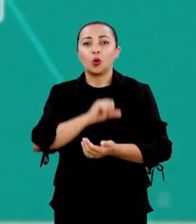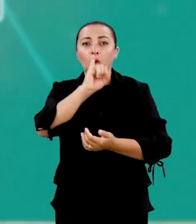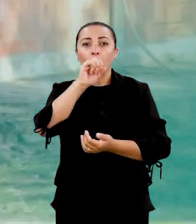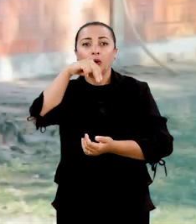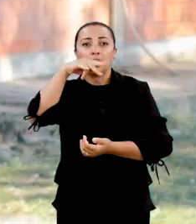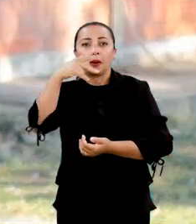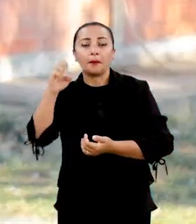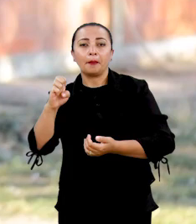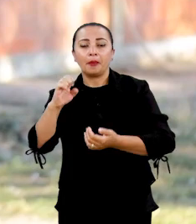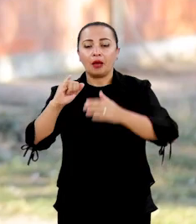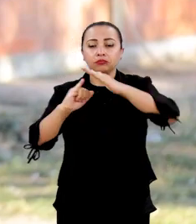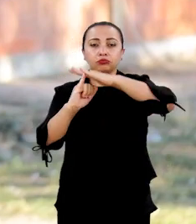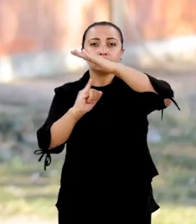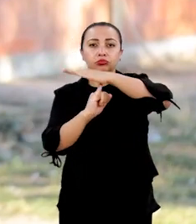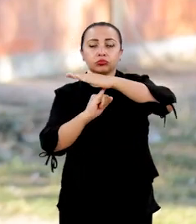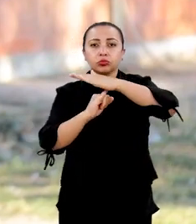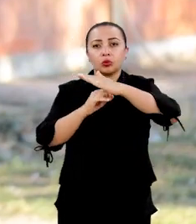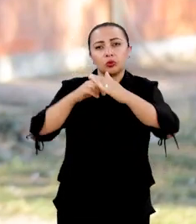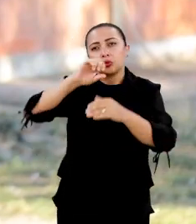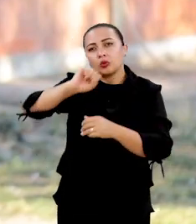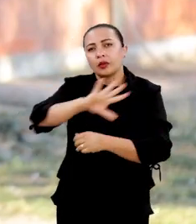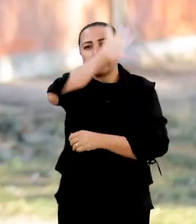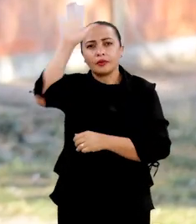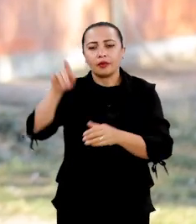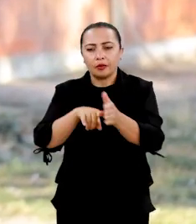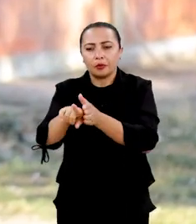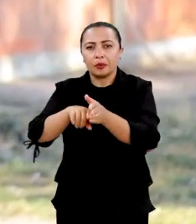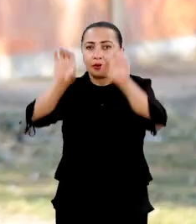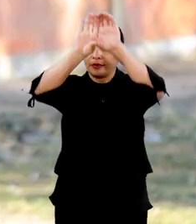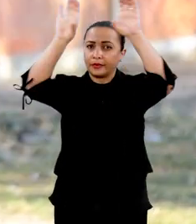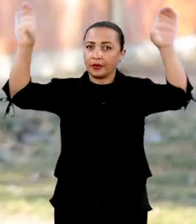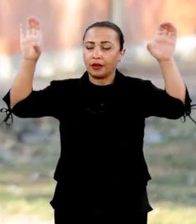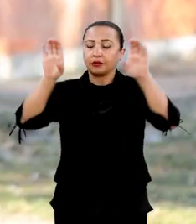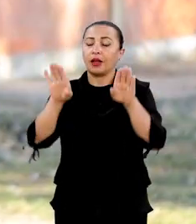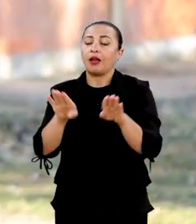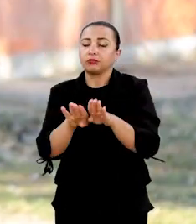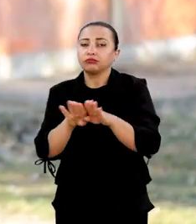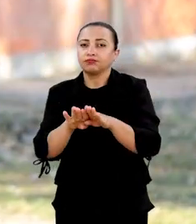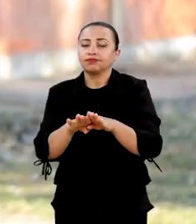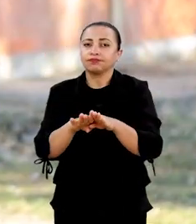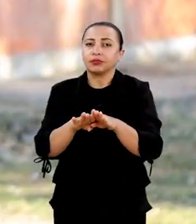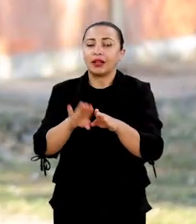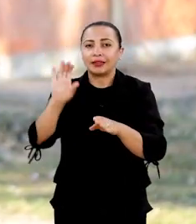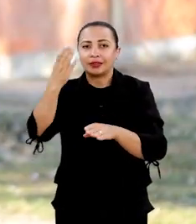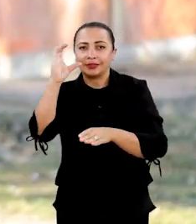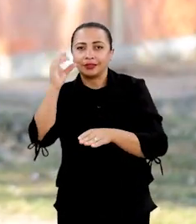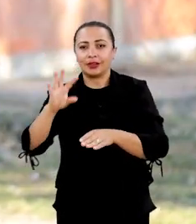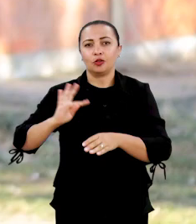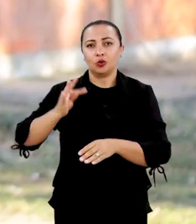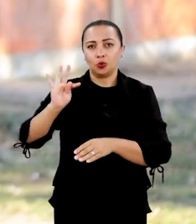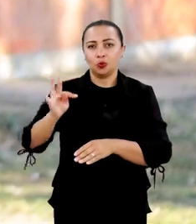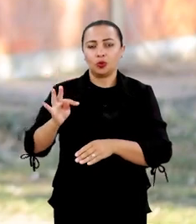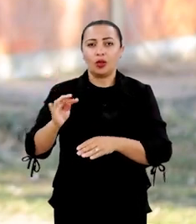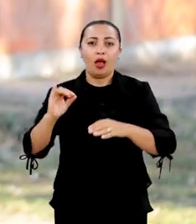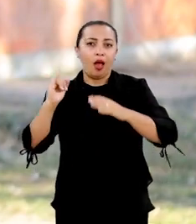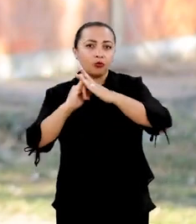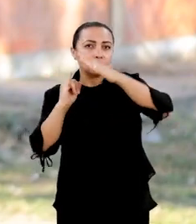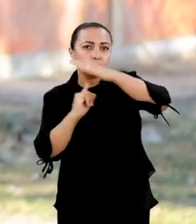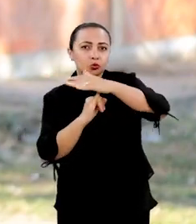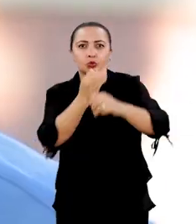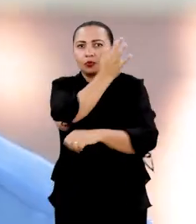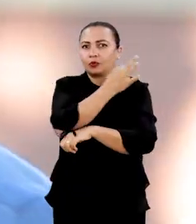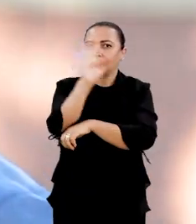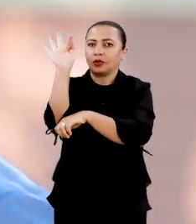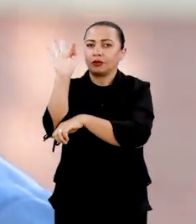O INPE, Instituto Nacional de Pesquisas Espaciais, ele é um órgão do Ministério da Ciência e Tecnologia. É um órgão